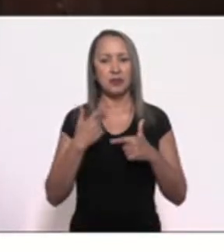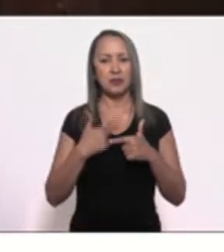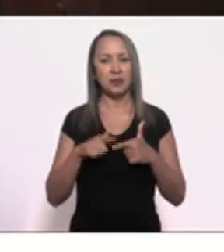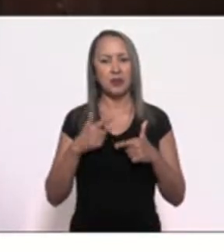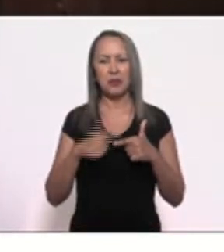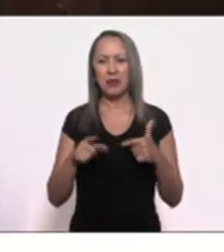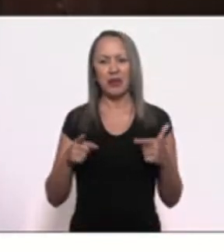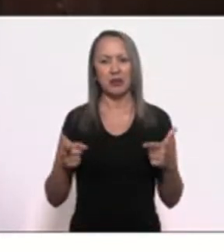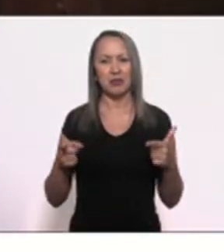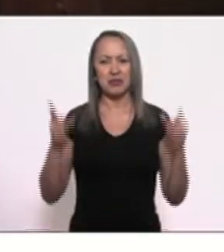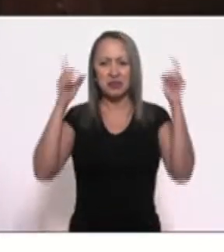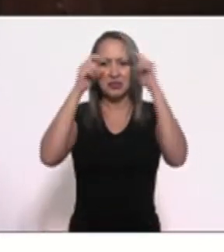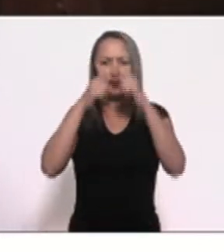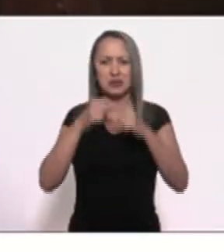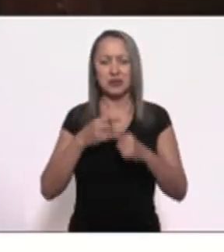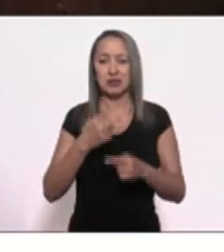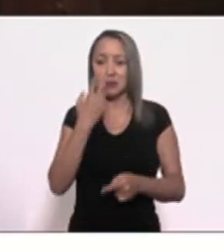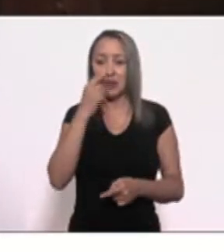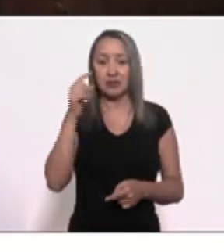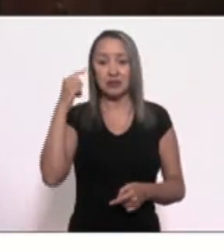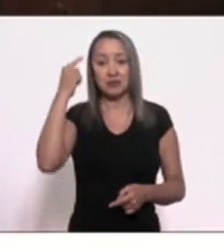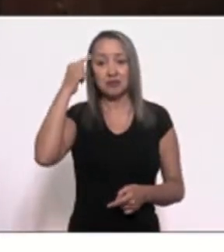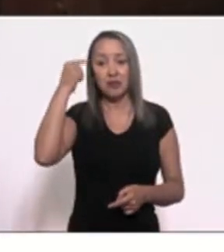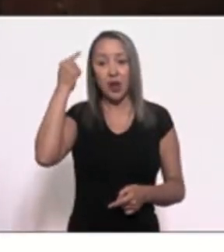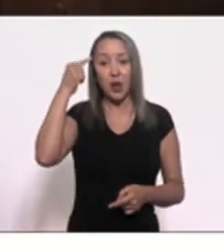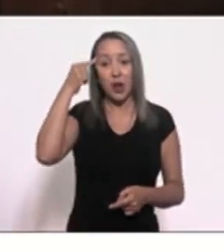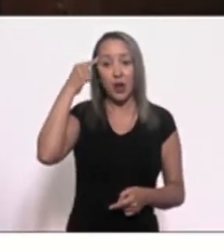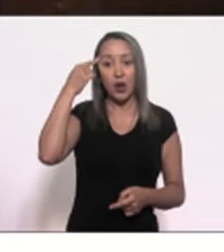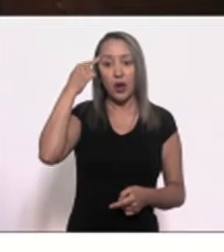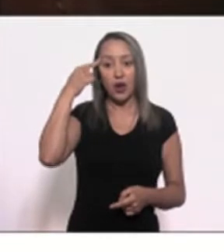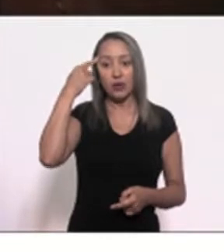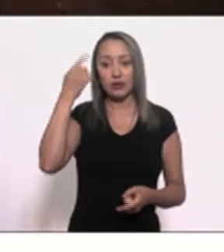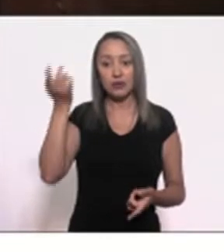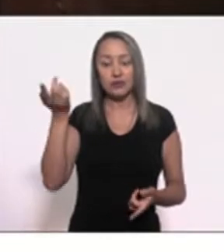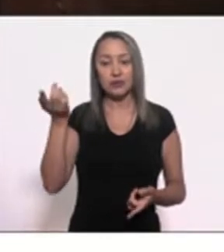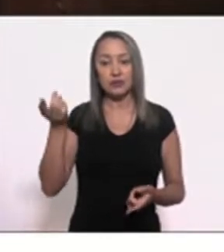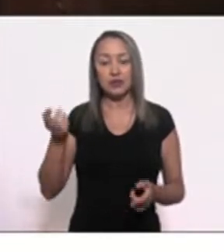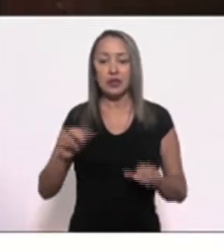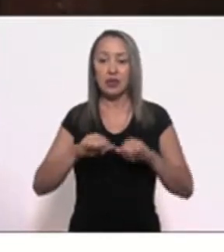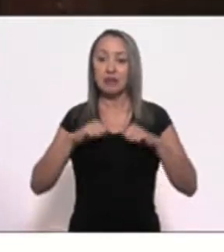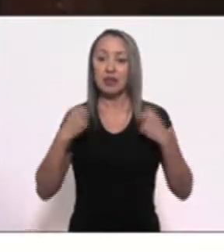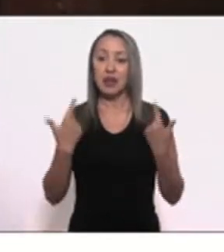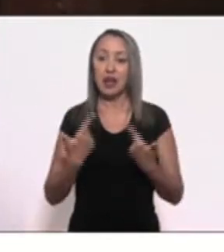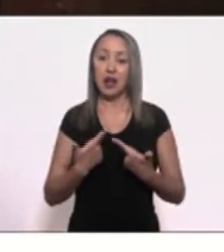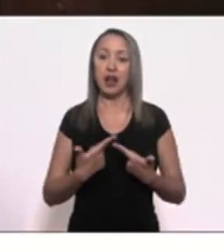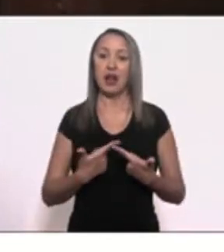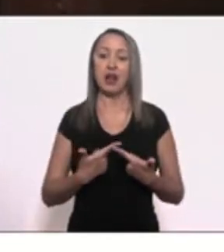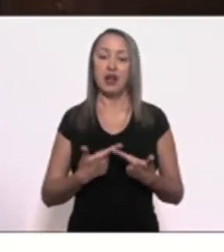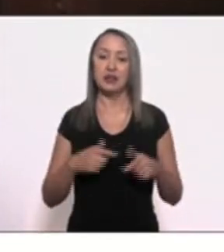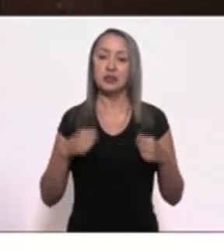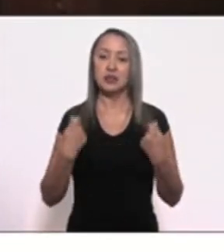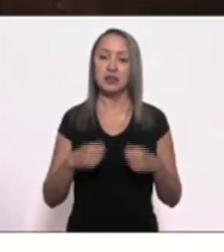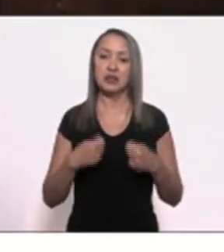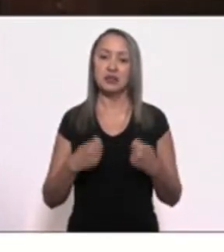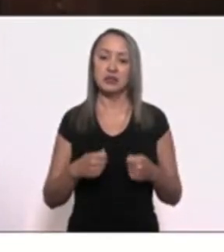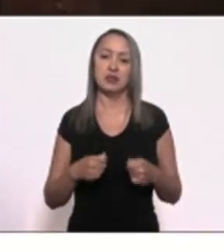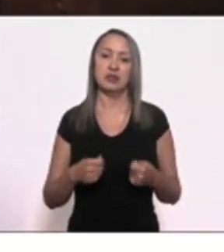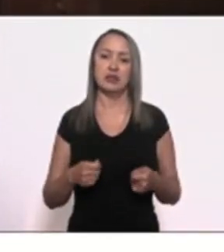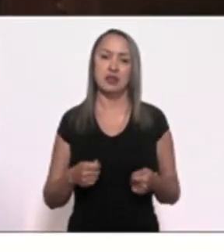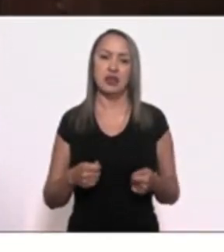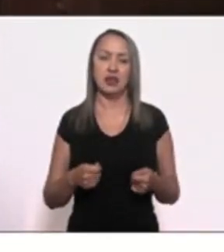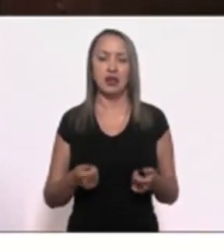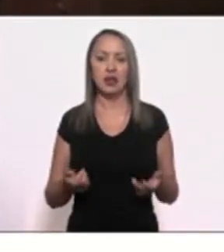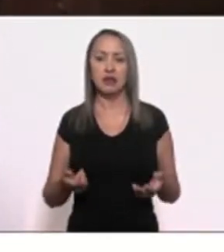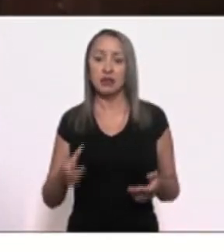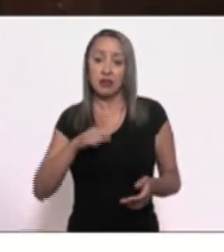psiquiátrica, severa. Essa casa deveria, pelo bem de alguns deputados aqui, manter um